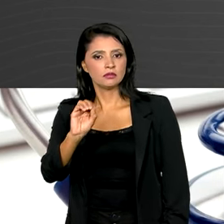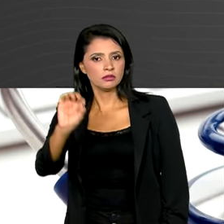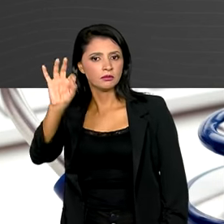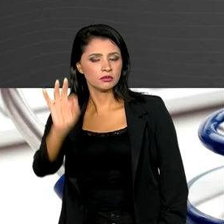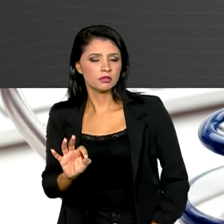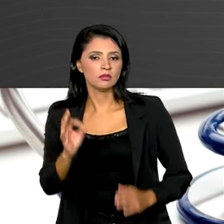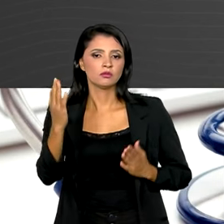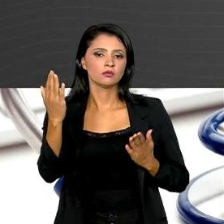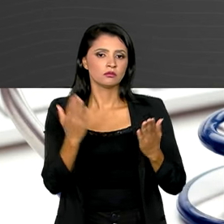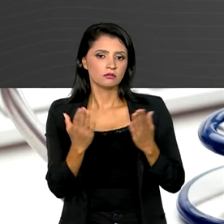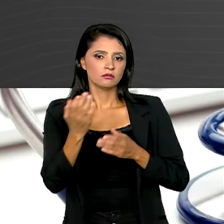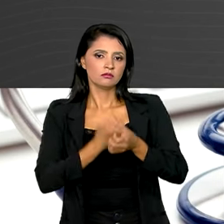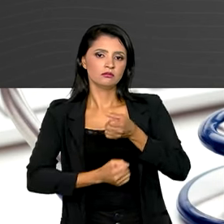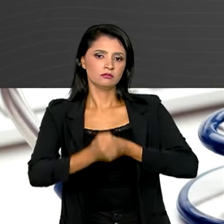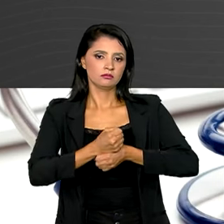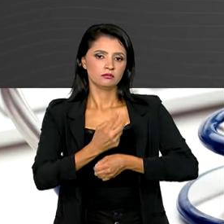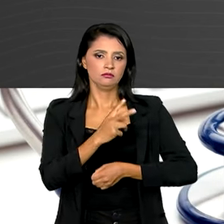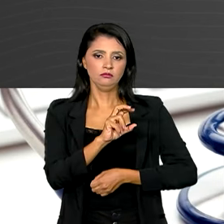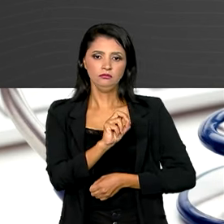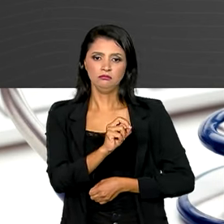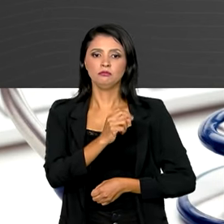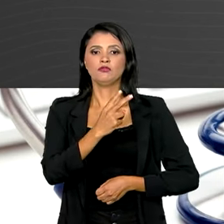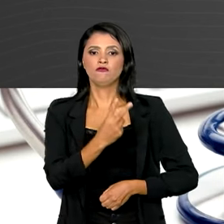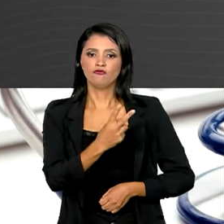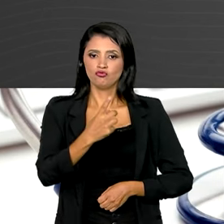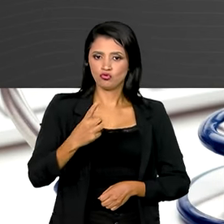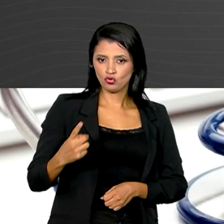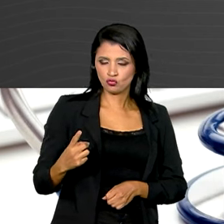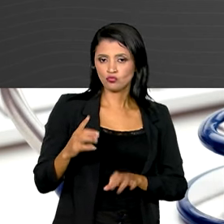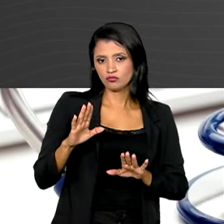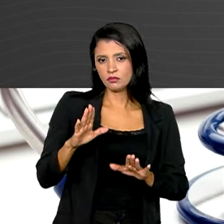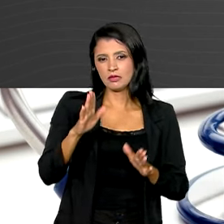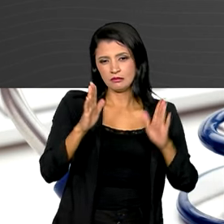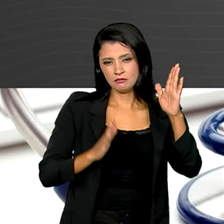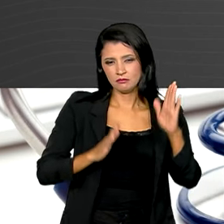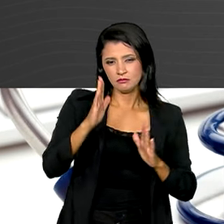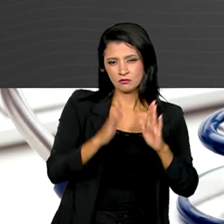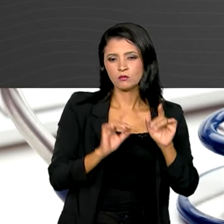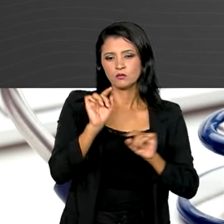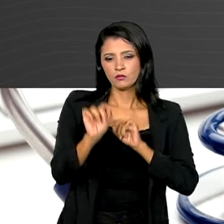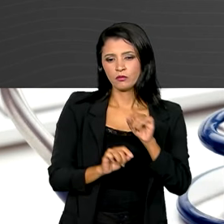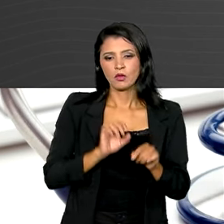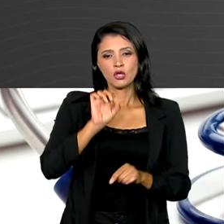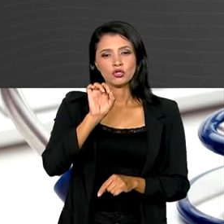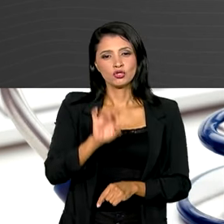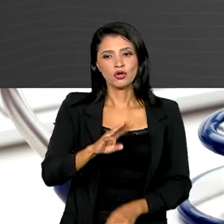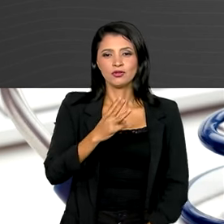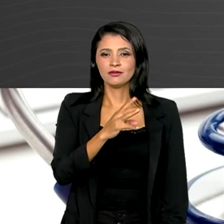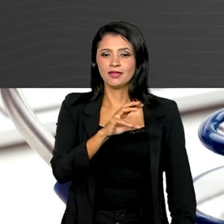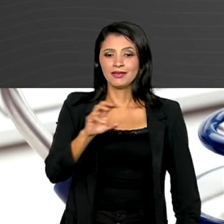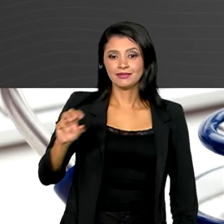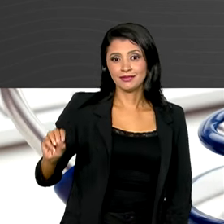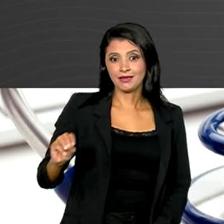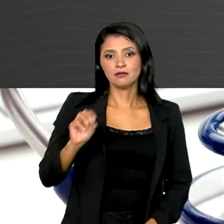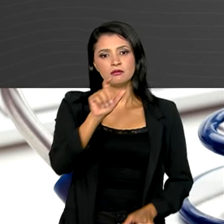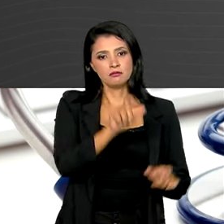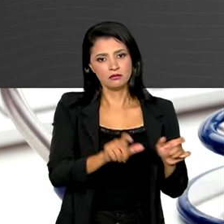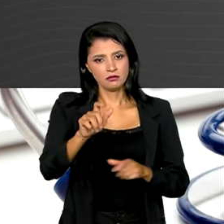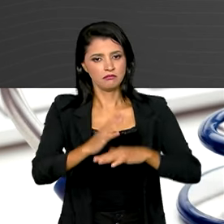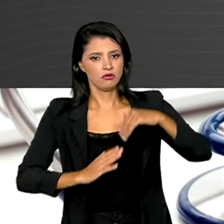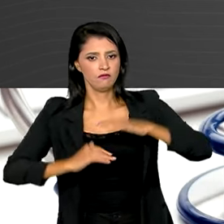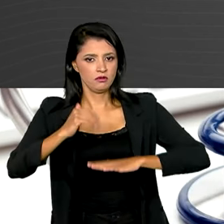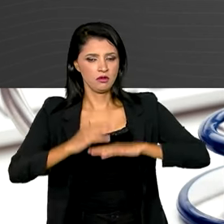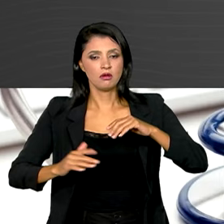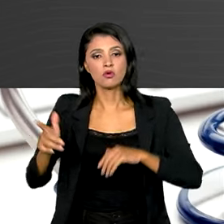comparação ao ano de 2021, já que nesse período apenas 300 profissionais foram